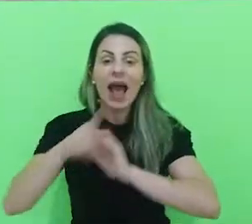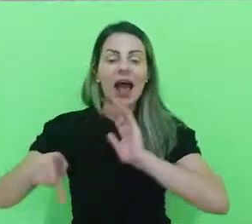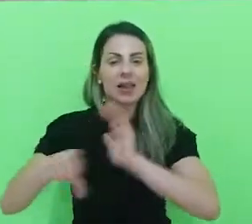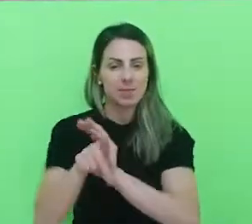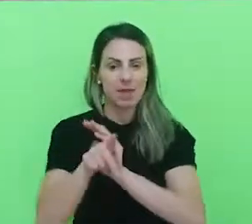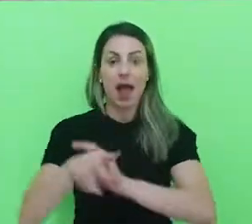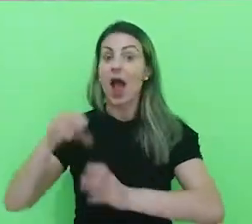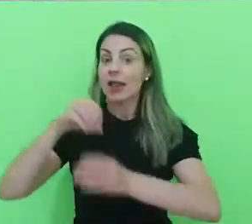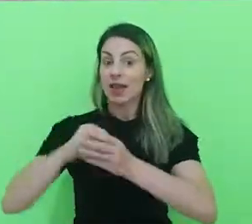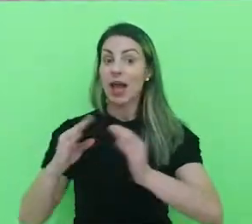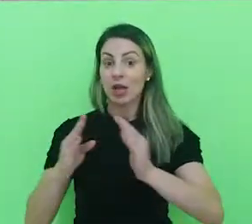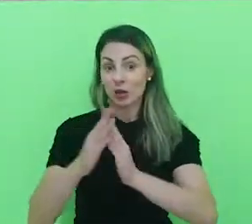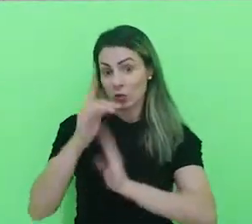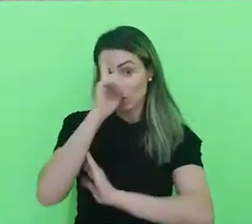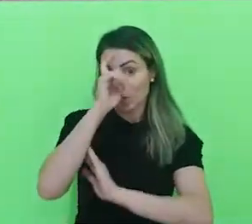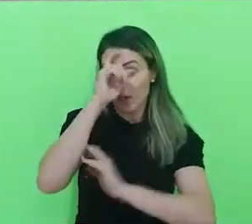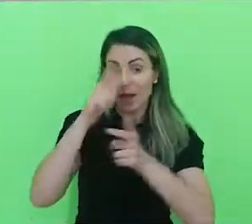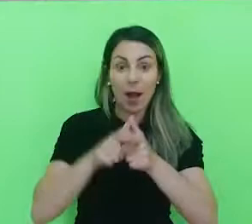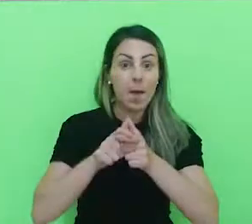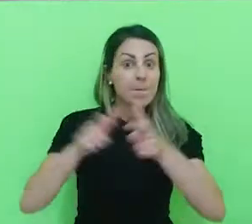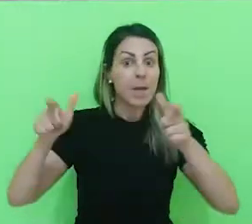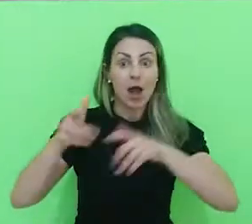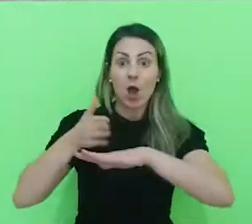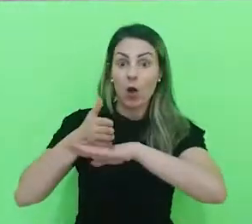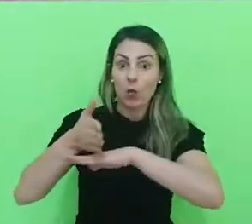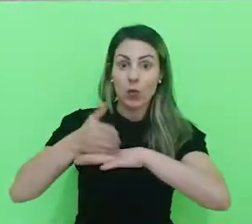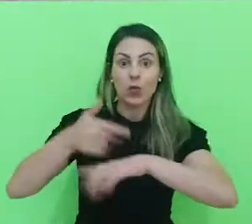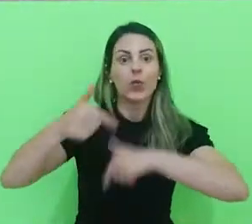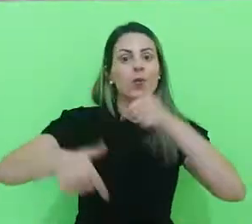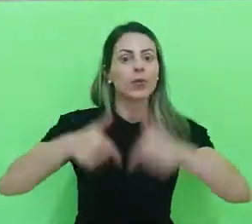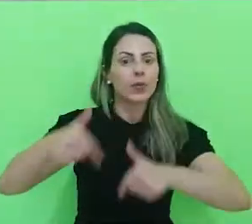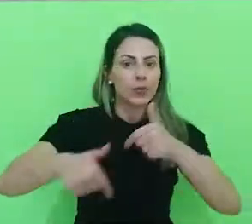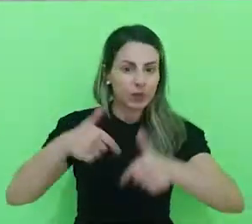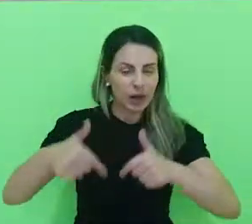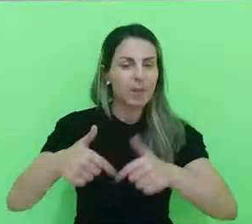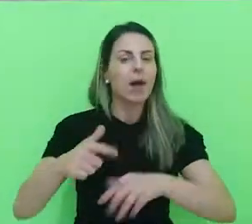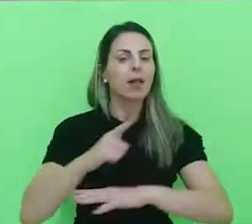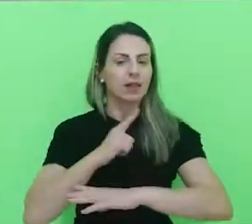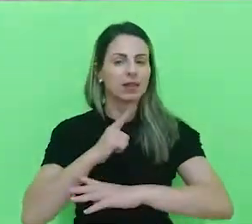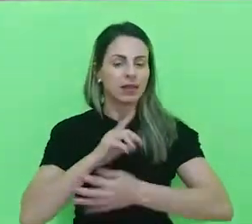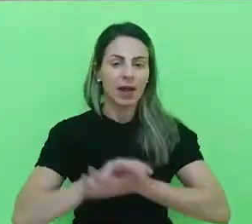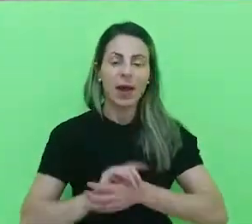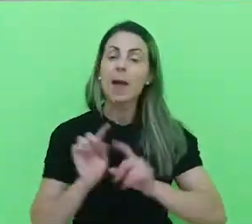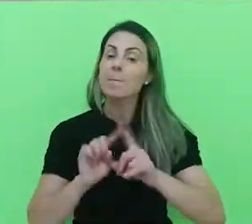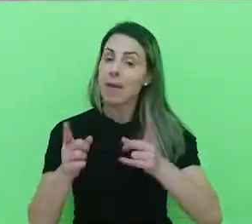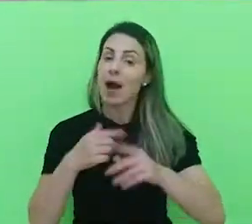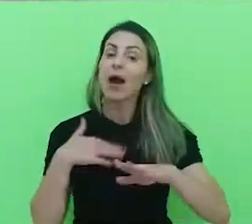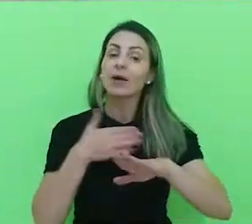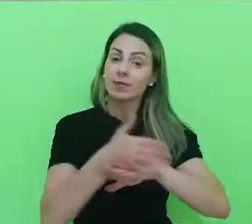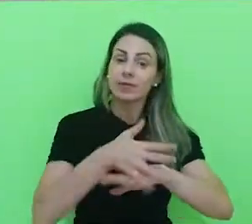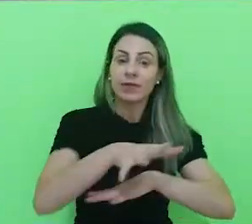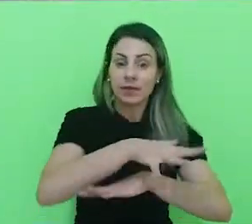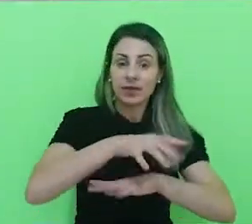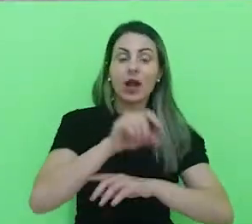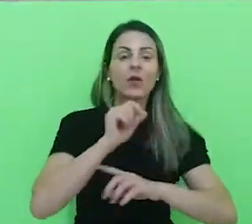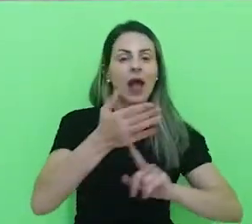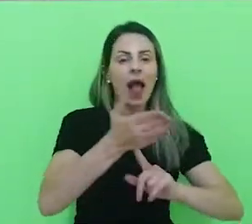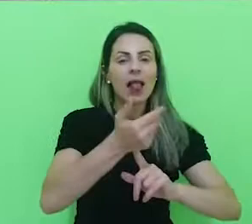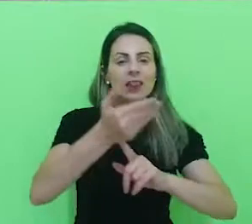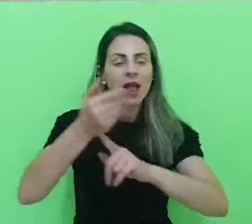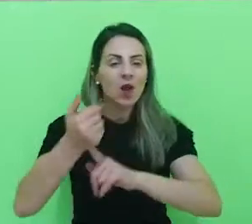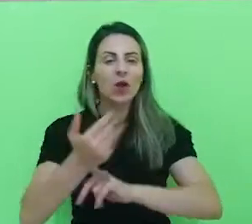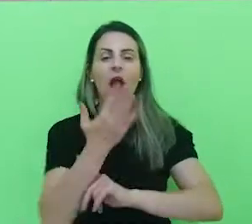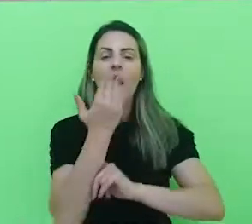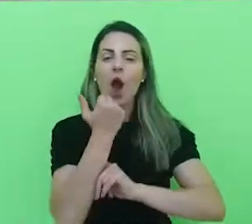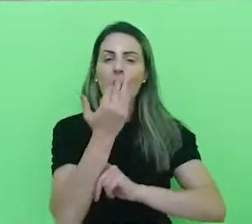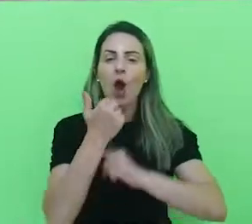hospitais, onde há o maior fluxo de serviço prestado. Mas também ele pode atuar com a tecnologia de alimentos,